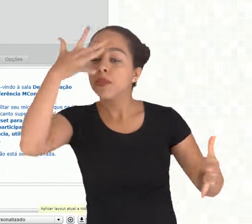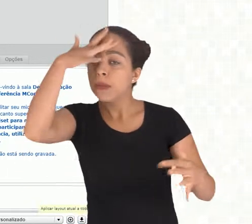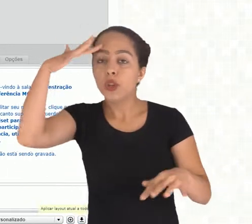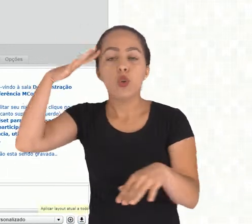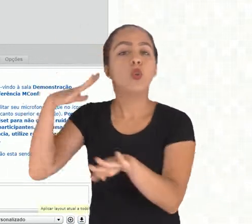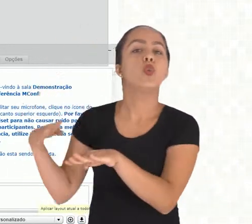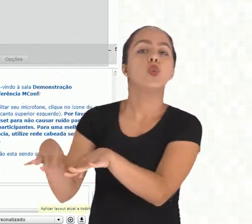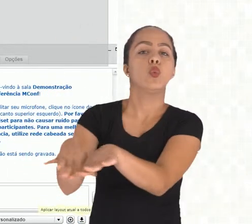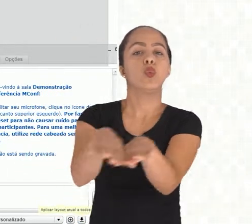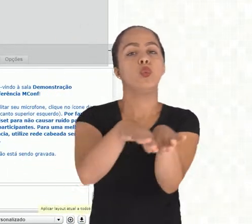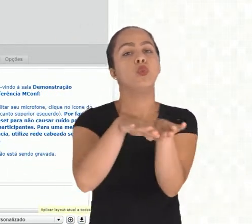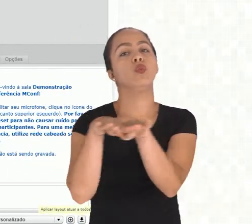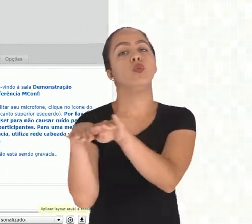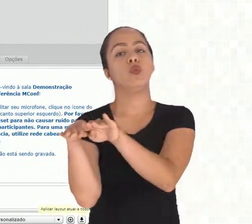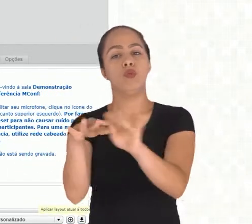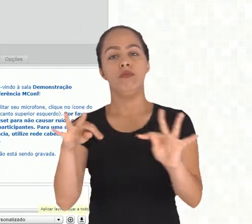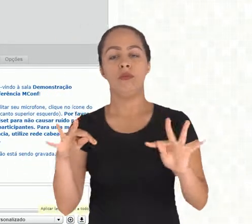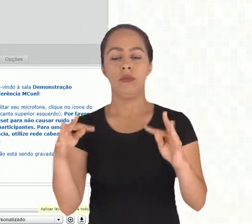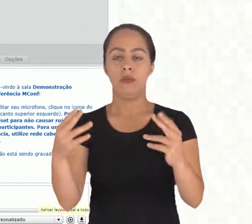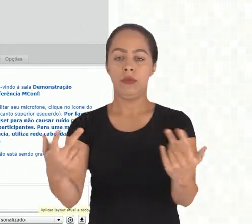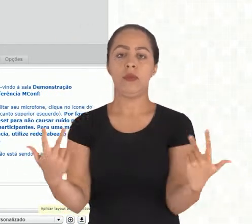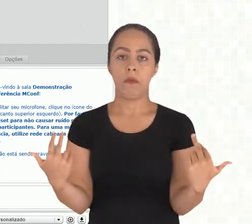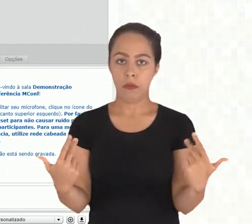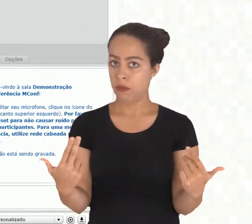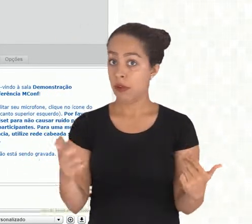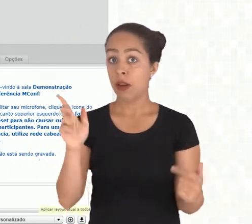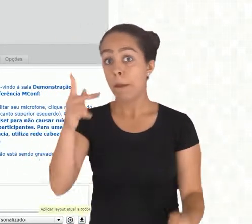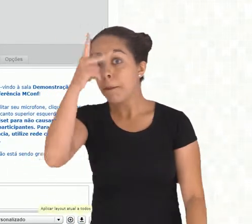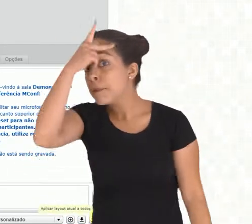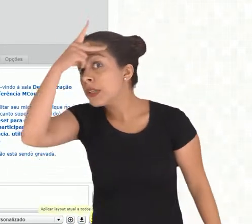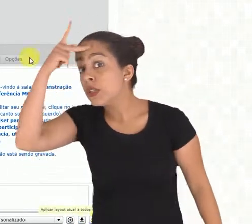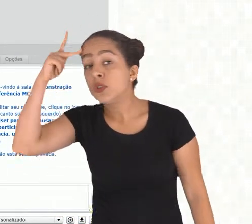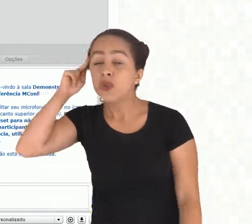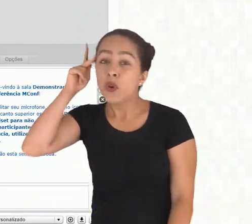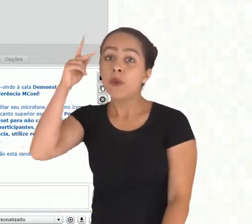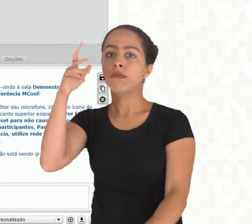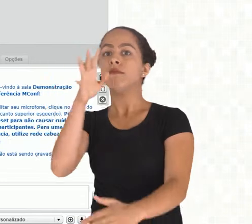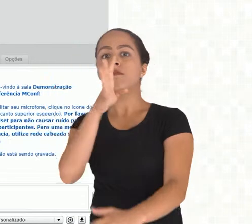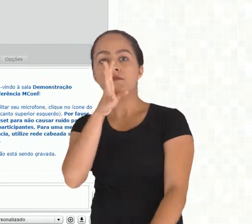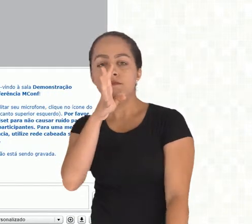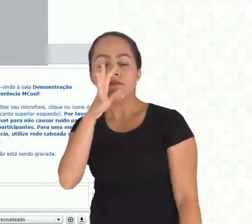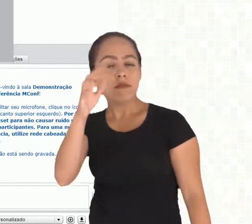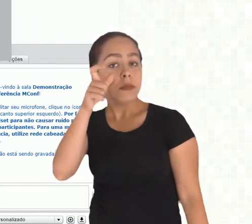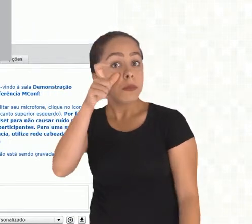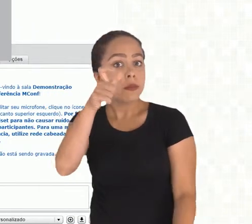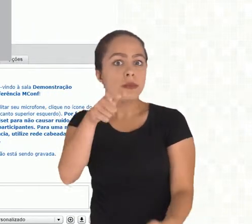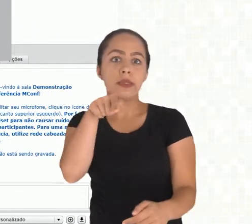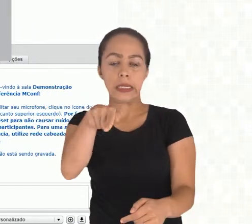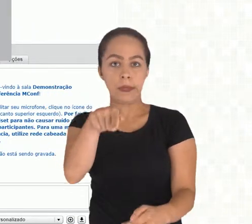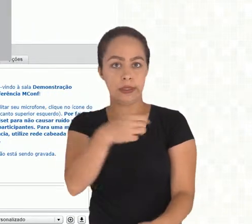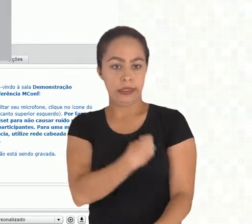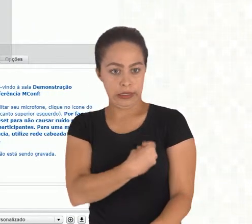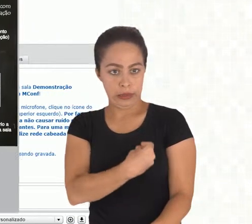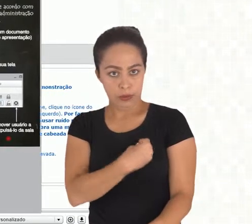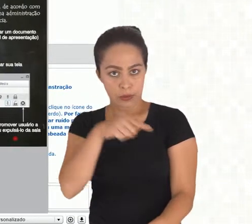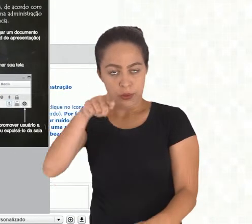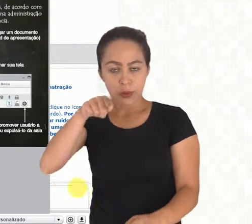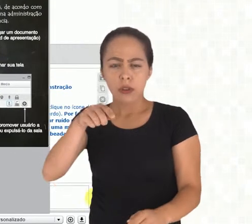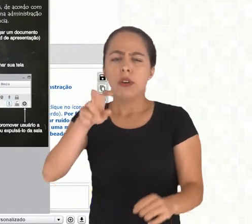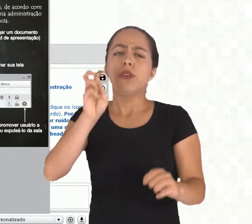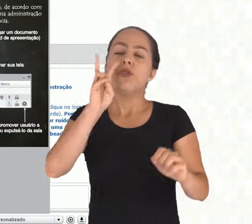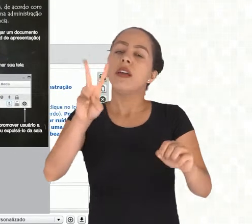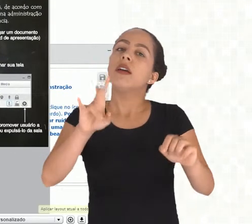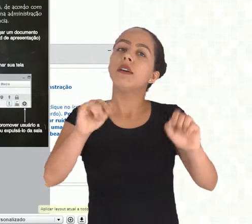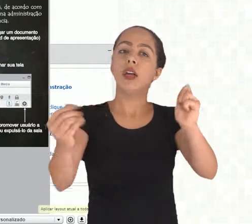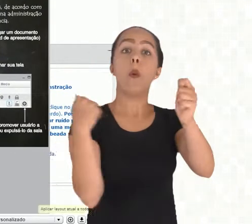Então, quando a gente clica nesse botão aqui, a gente aplica o layout a todos os participantes e outro participante que estiver vendo a sala,